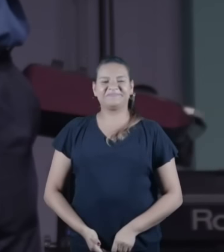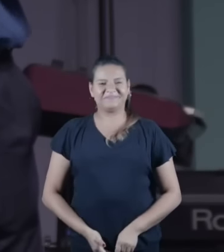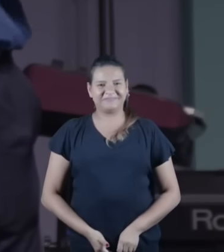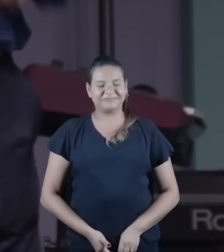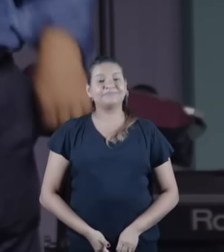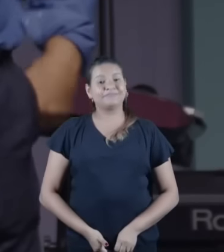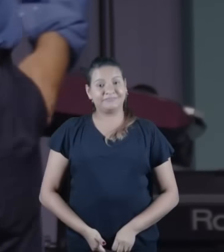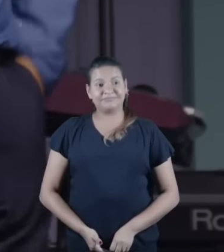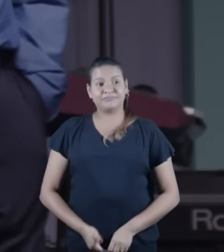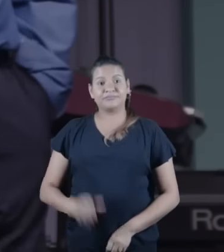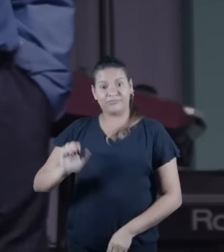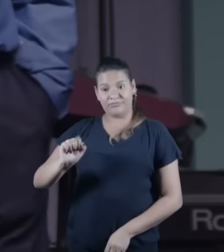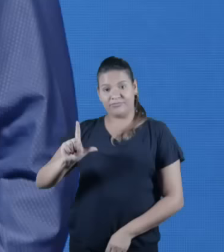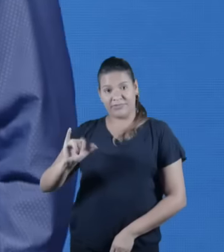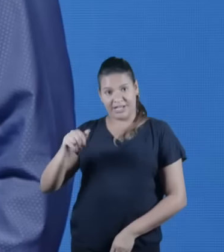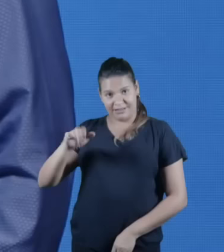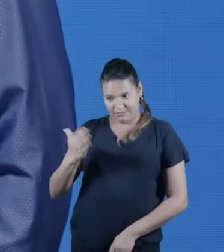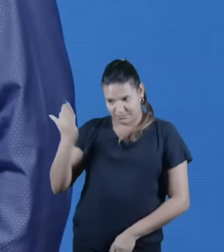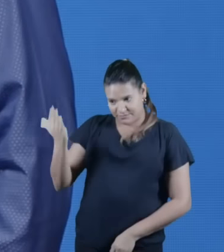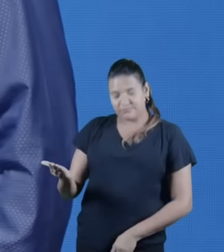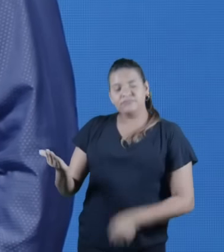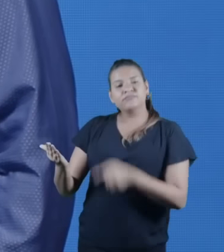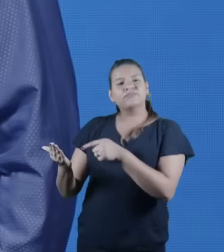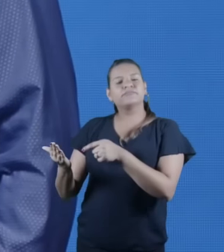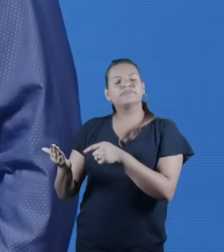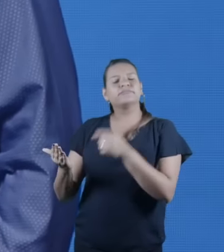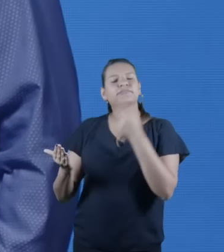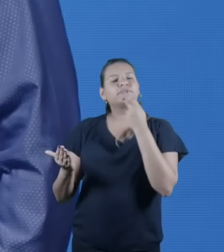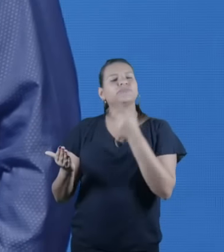a Lini falou uma coisa que é muito importante